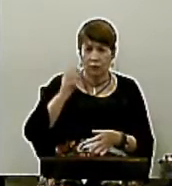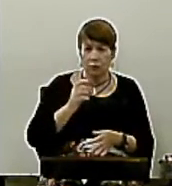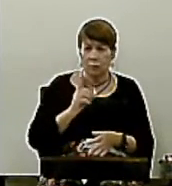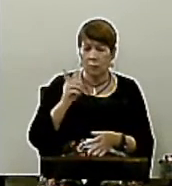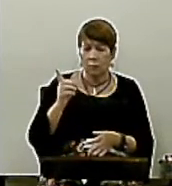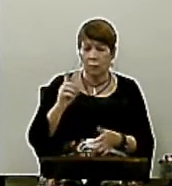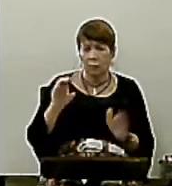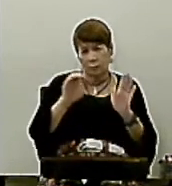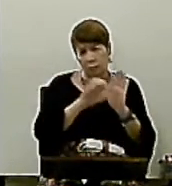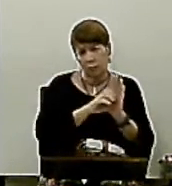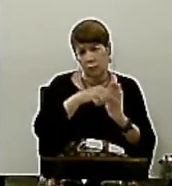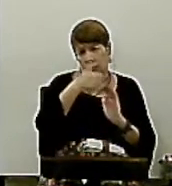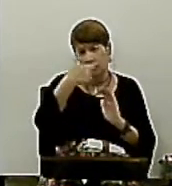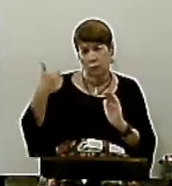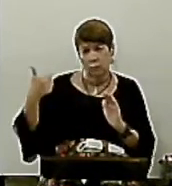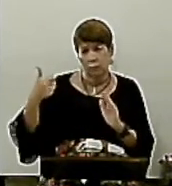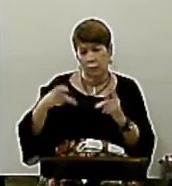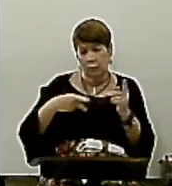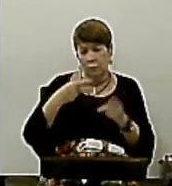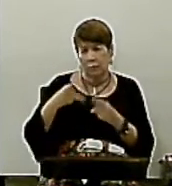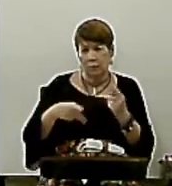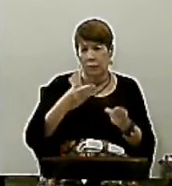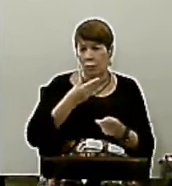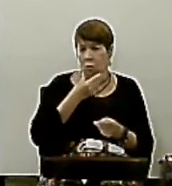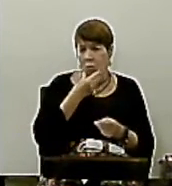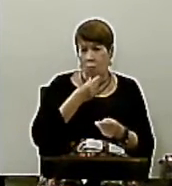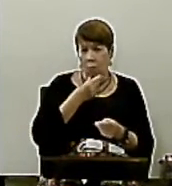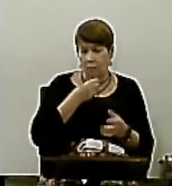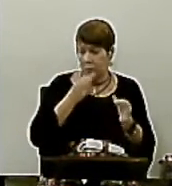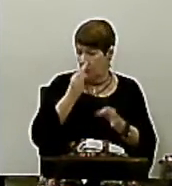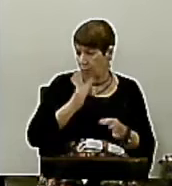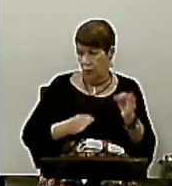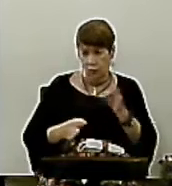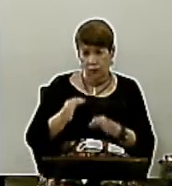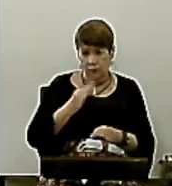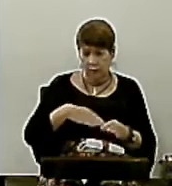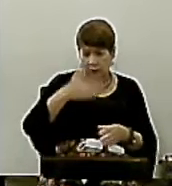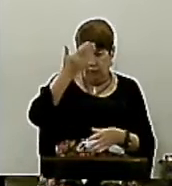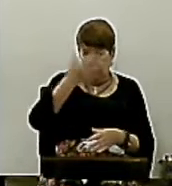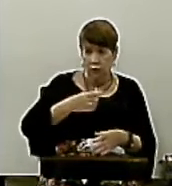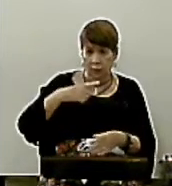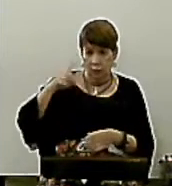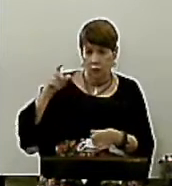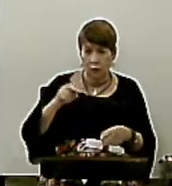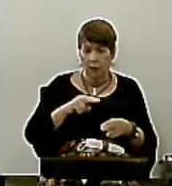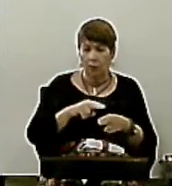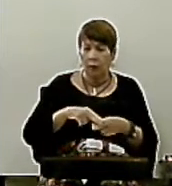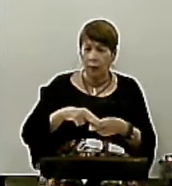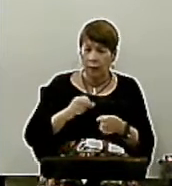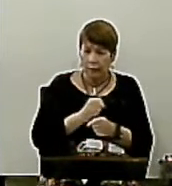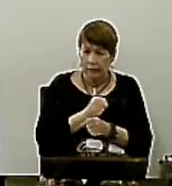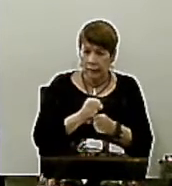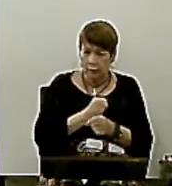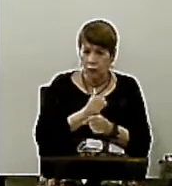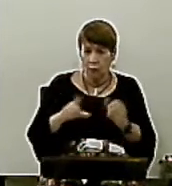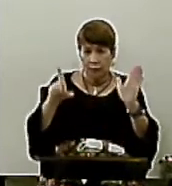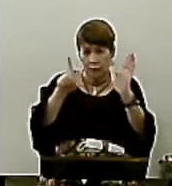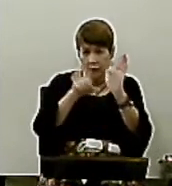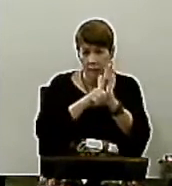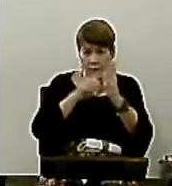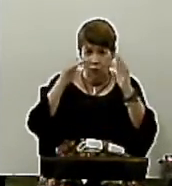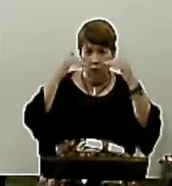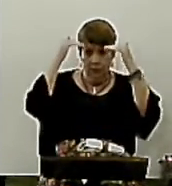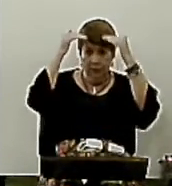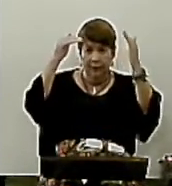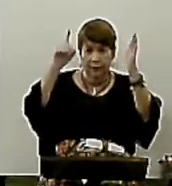quando ele afirma que o homem não é justificado perante Deus pelas obras da lei e sim mediante